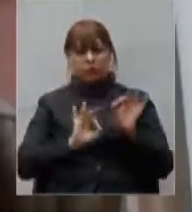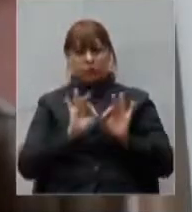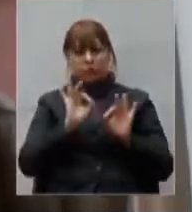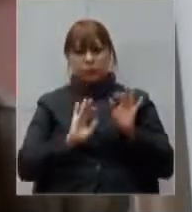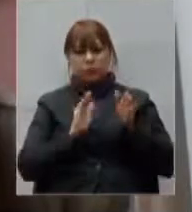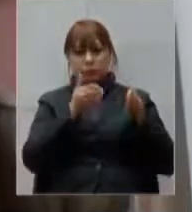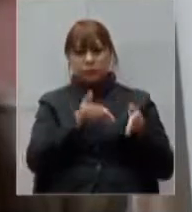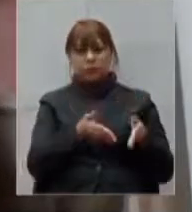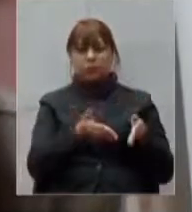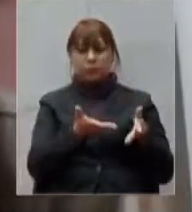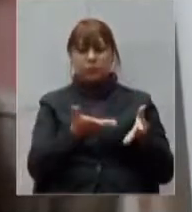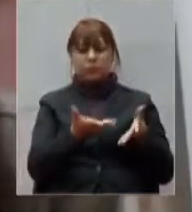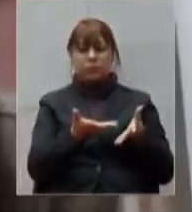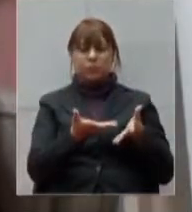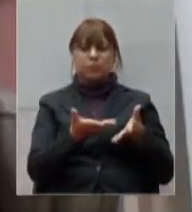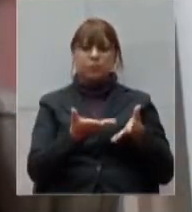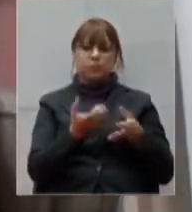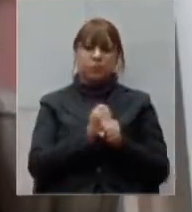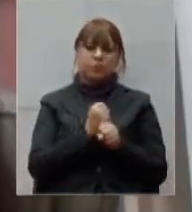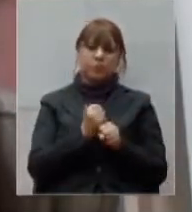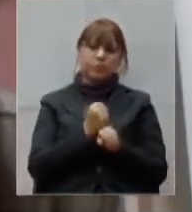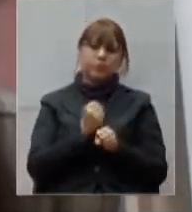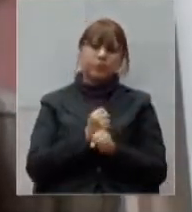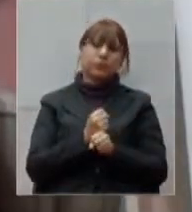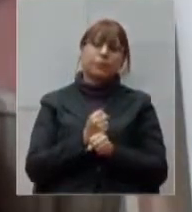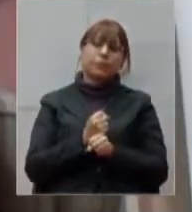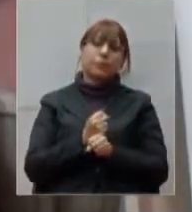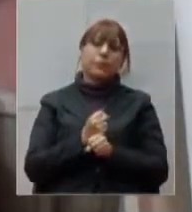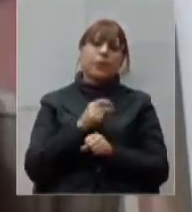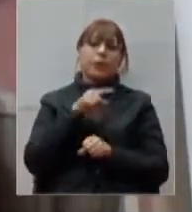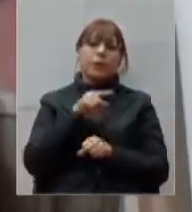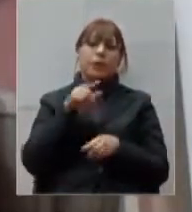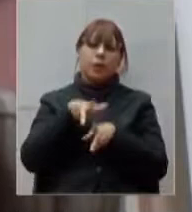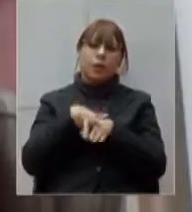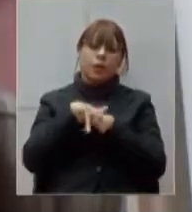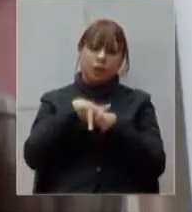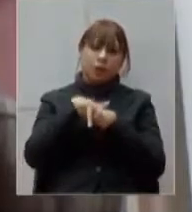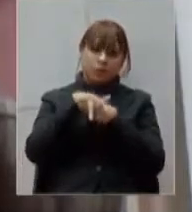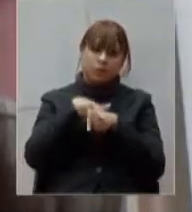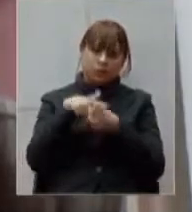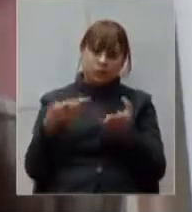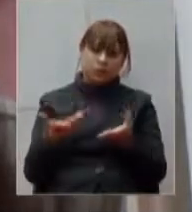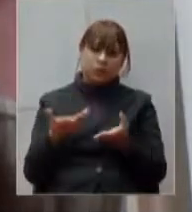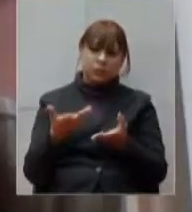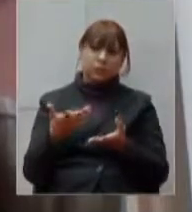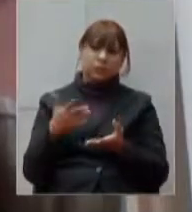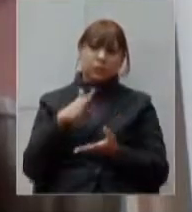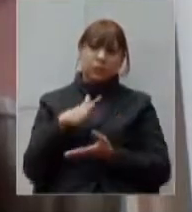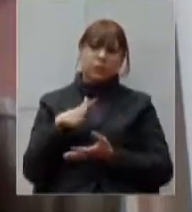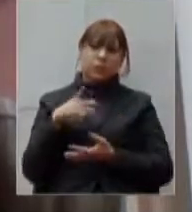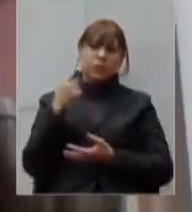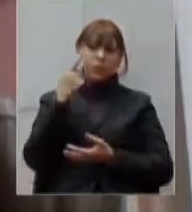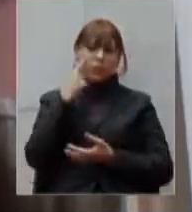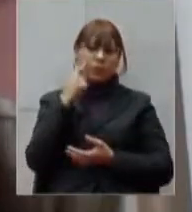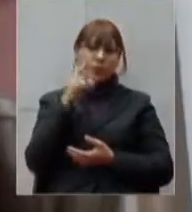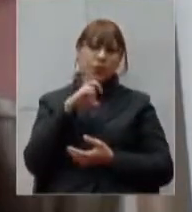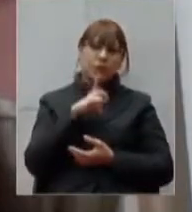gameleira o que que esse hospital significa ele significa que lá existem